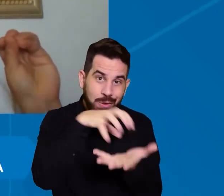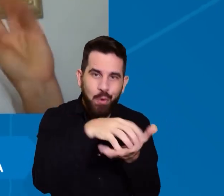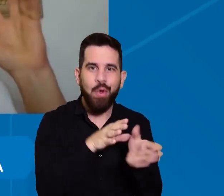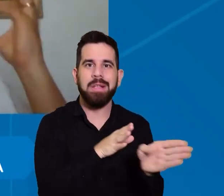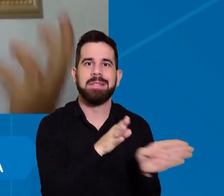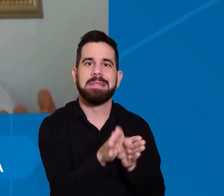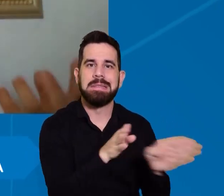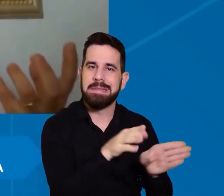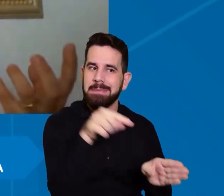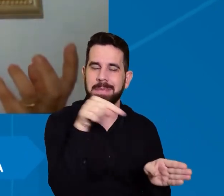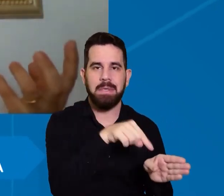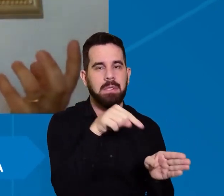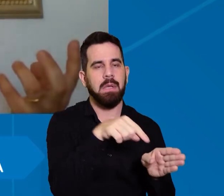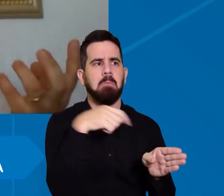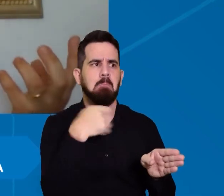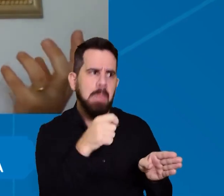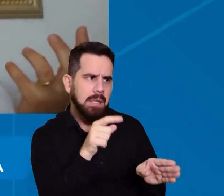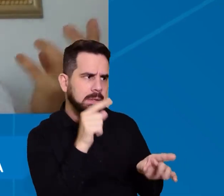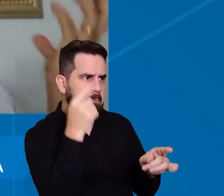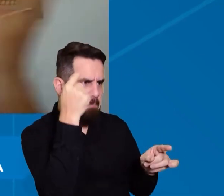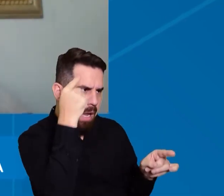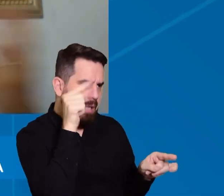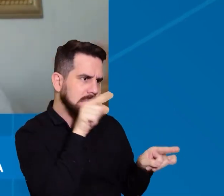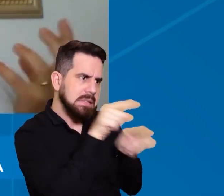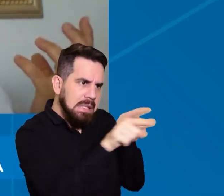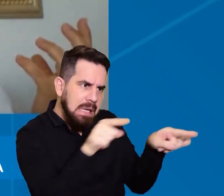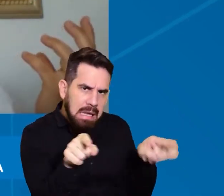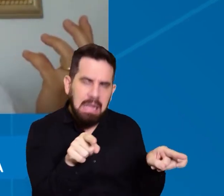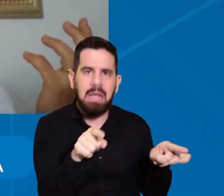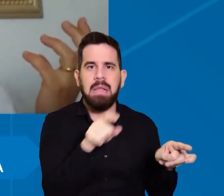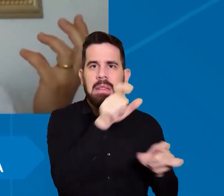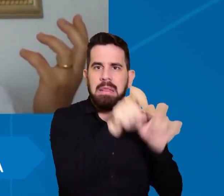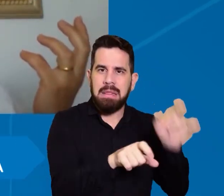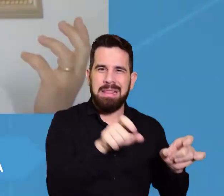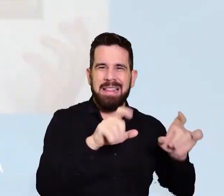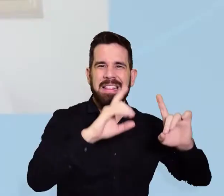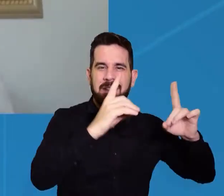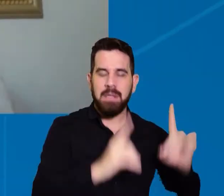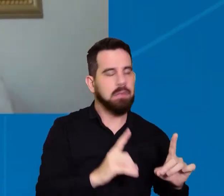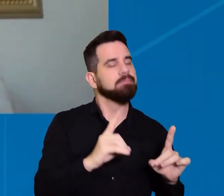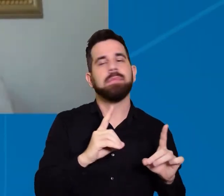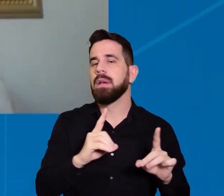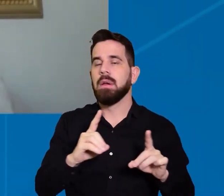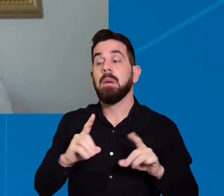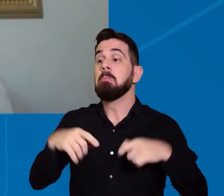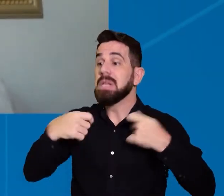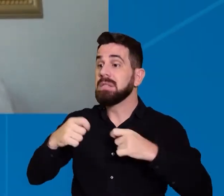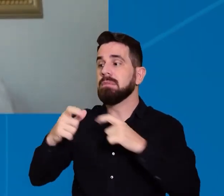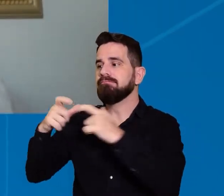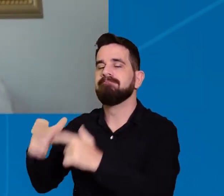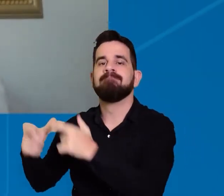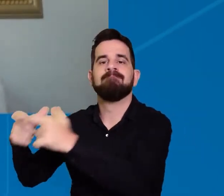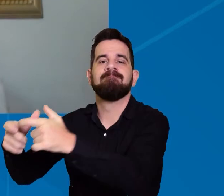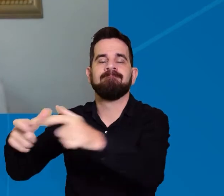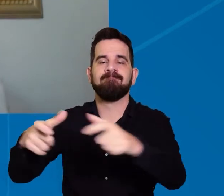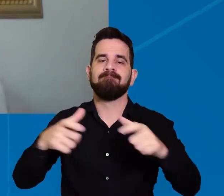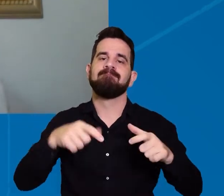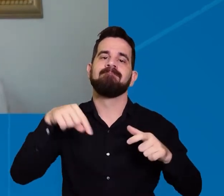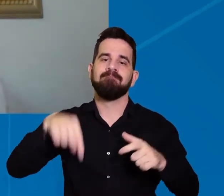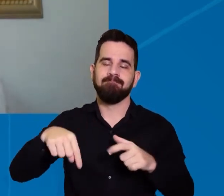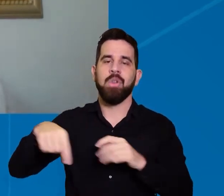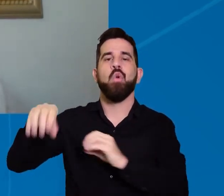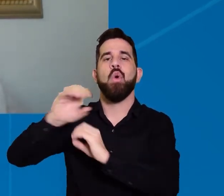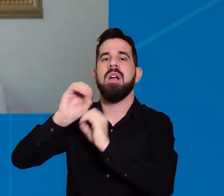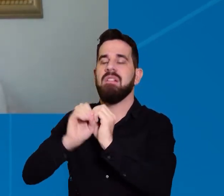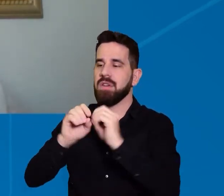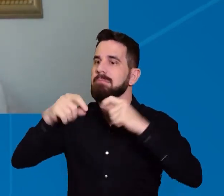que tem que prezar pela acessibilidade, mas sim em todos os ambientes da universidade. O Núcleo de Acessibilidade, ele é composto, então, por